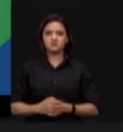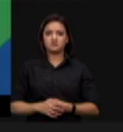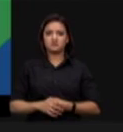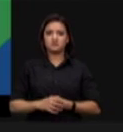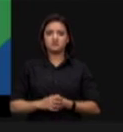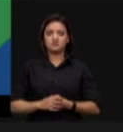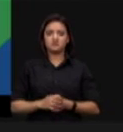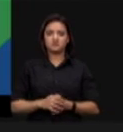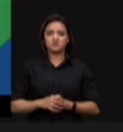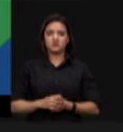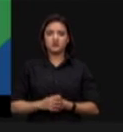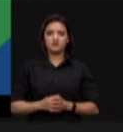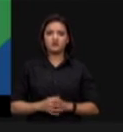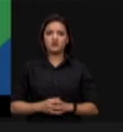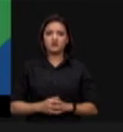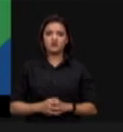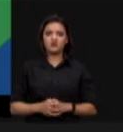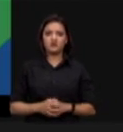cidade